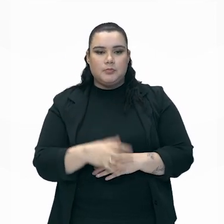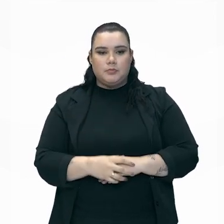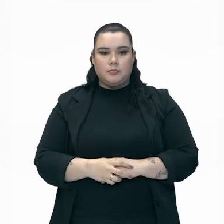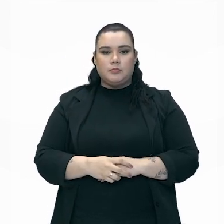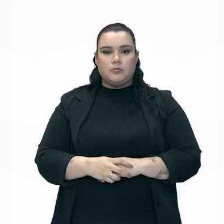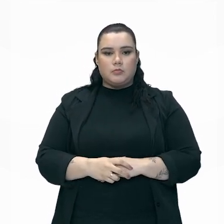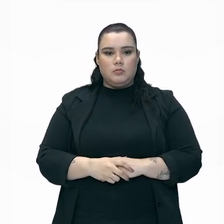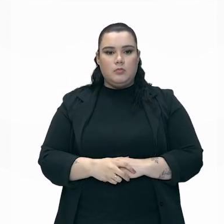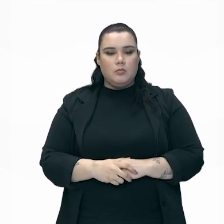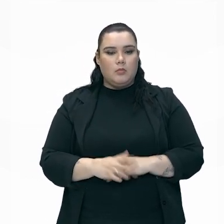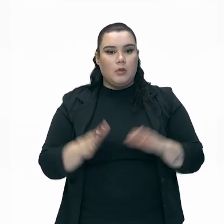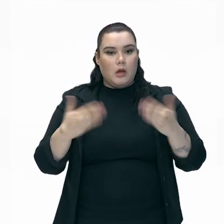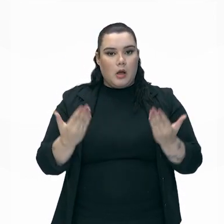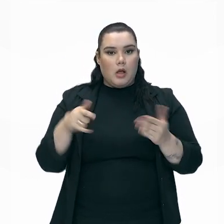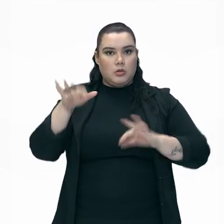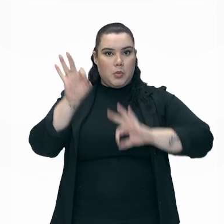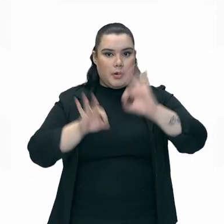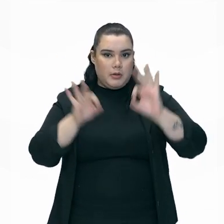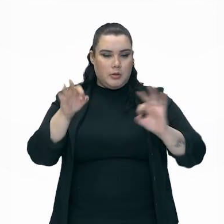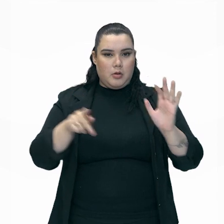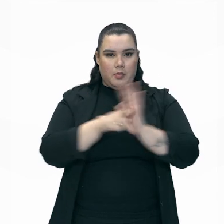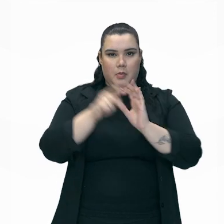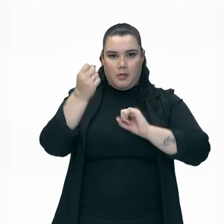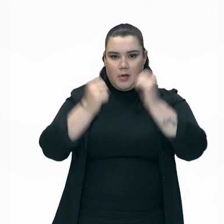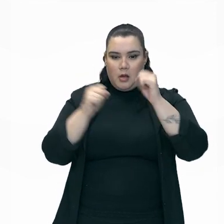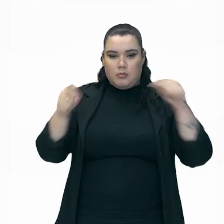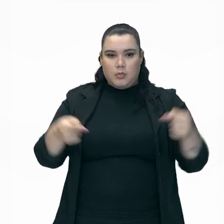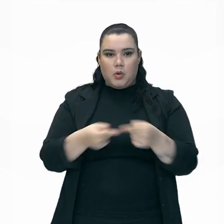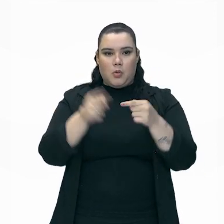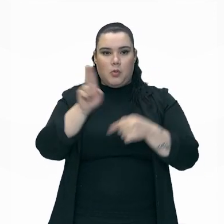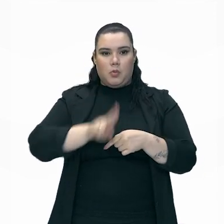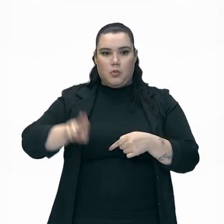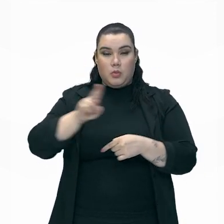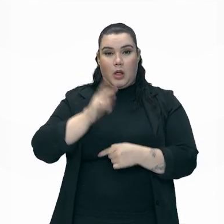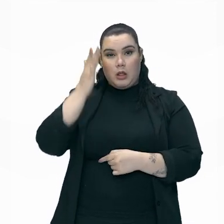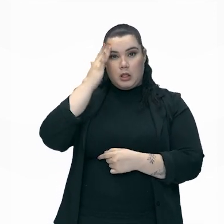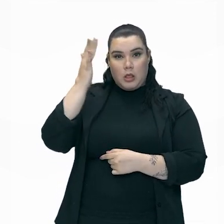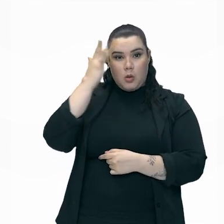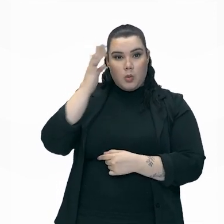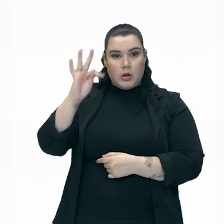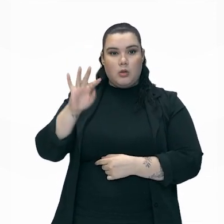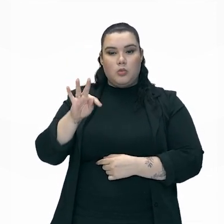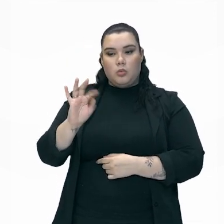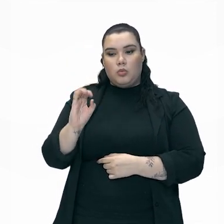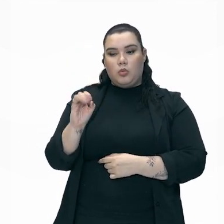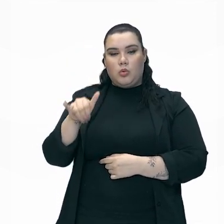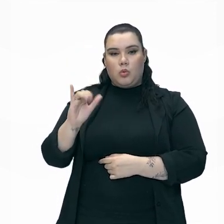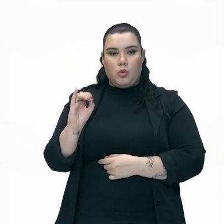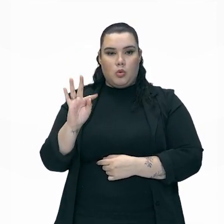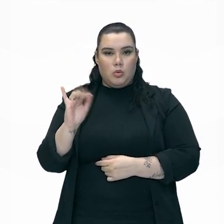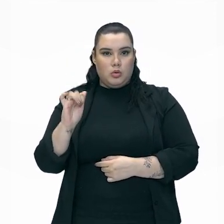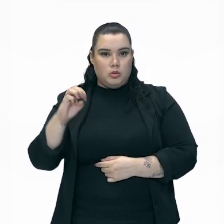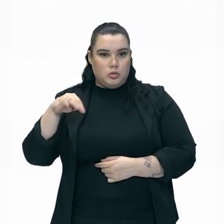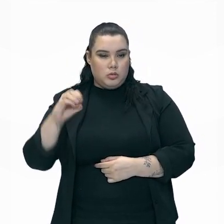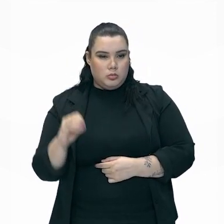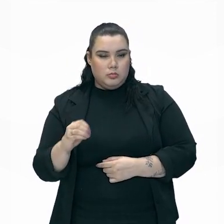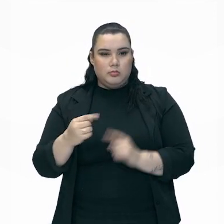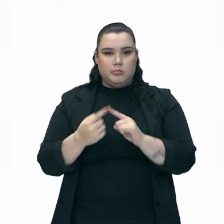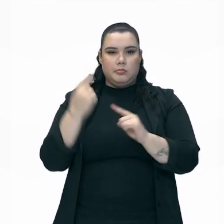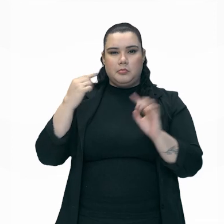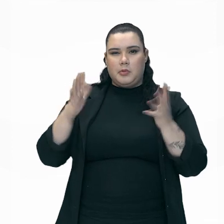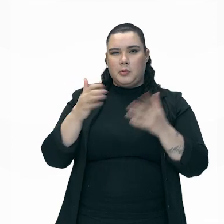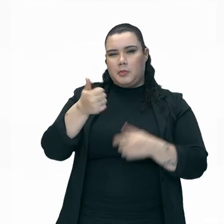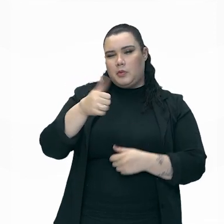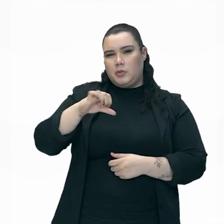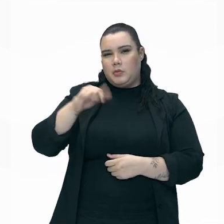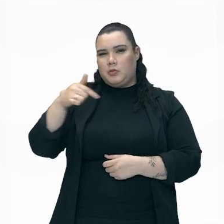essa forma de organização das fábricas, baseadas nessa lógica do toyotismo, lá na década de 70, mais ou